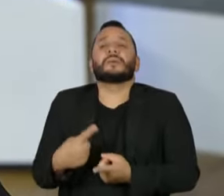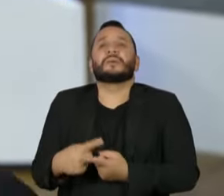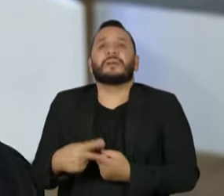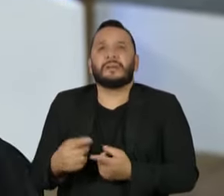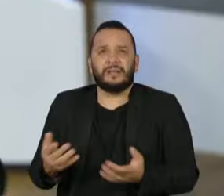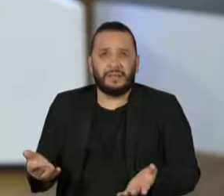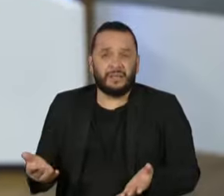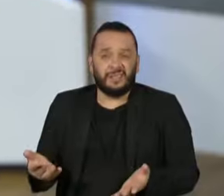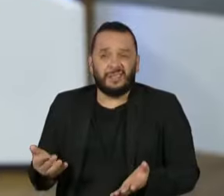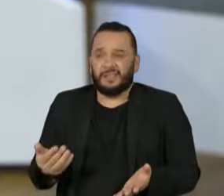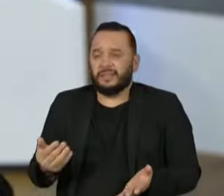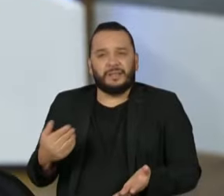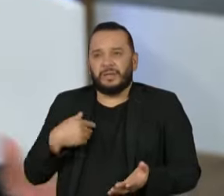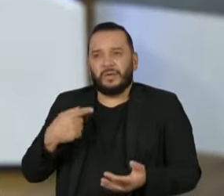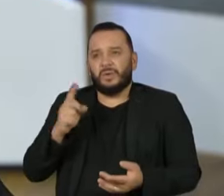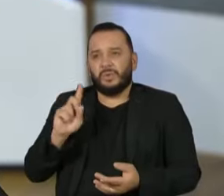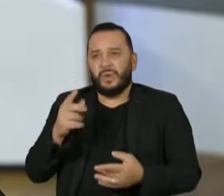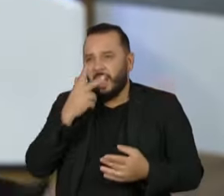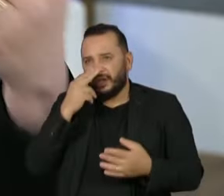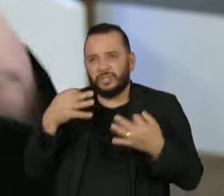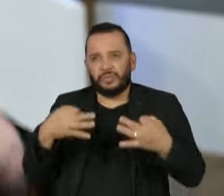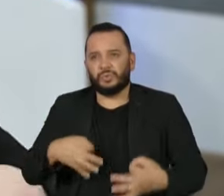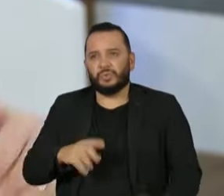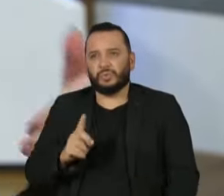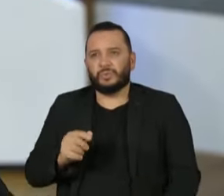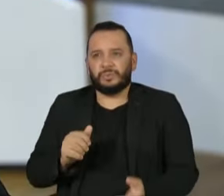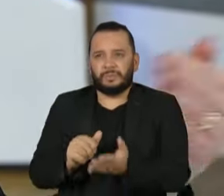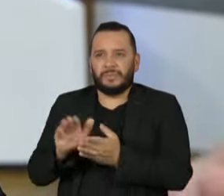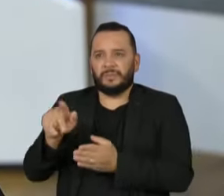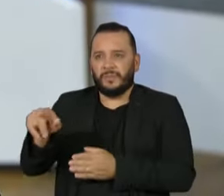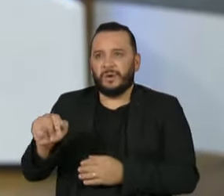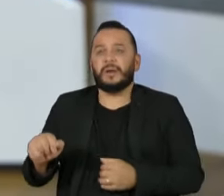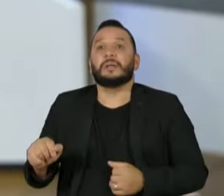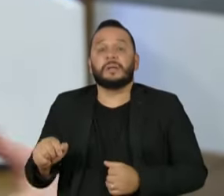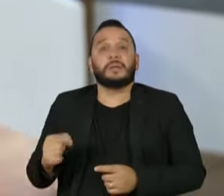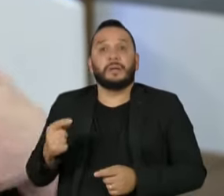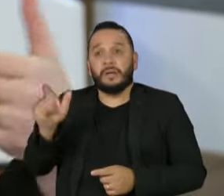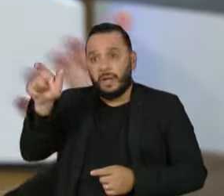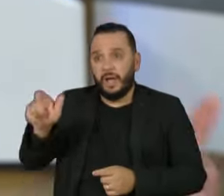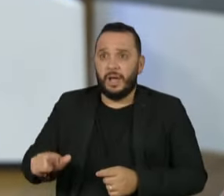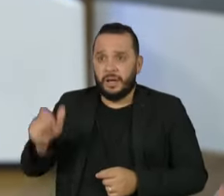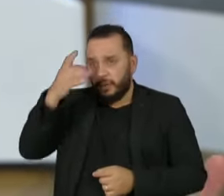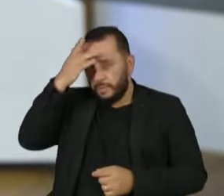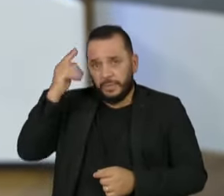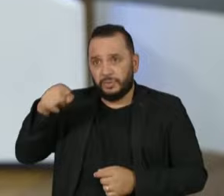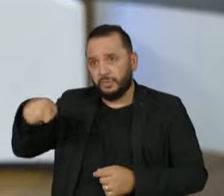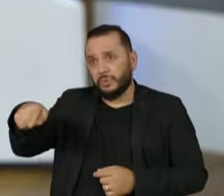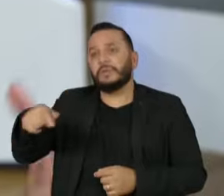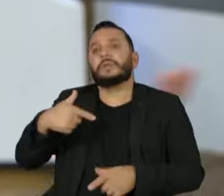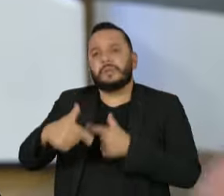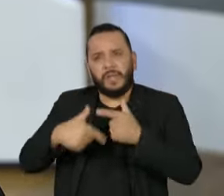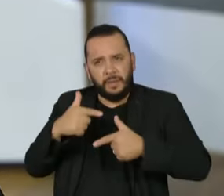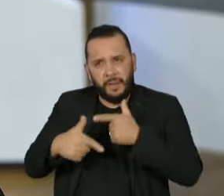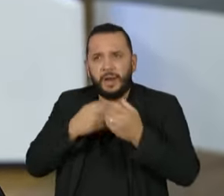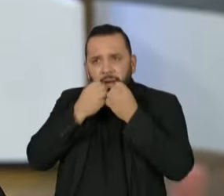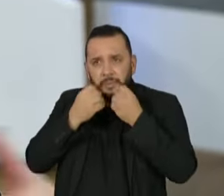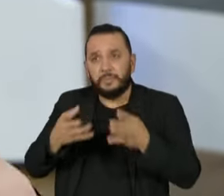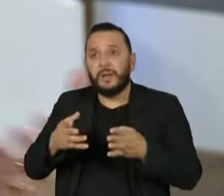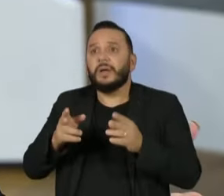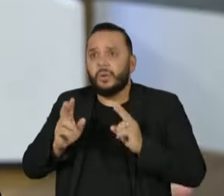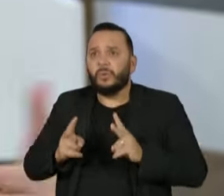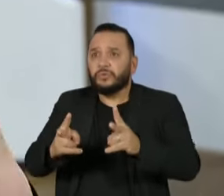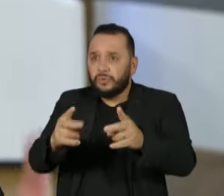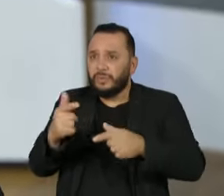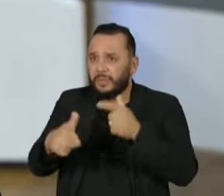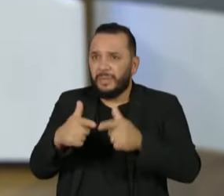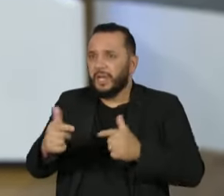processo inverso. Então, nesse processo que você está me falando, não. É um processo de garantir que uma pessoa que prestava um bom serviço pudesse permanecer